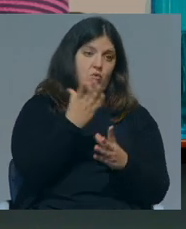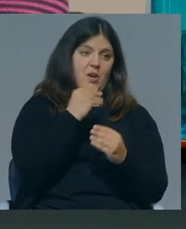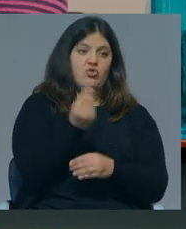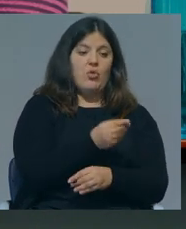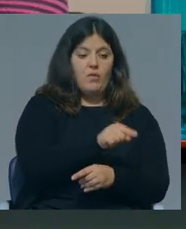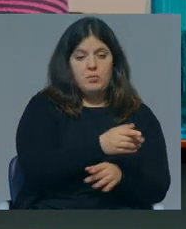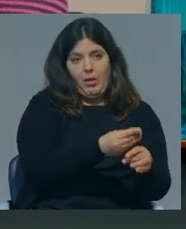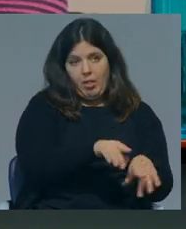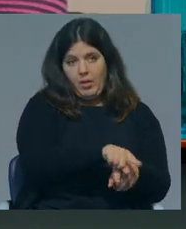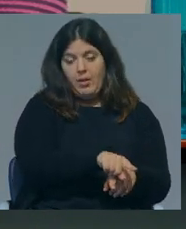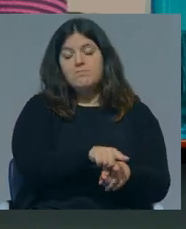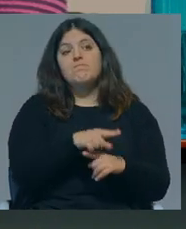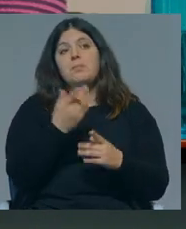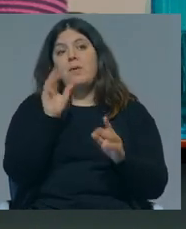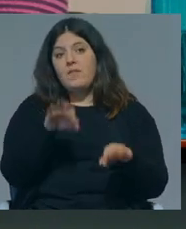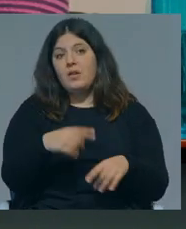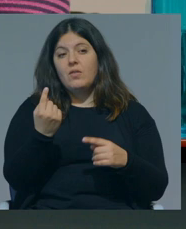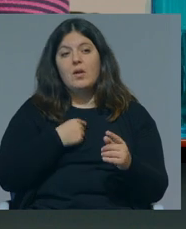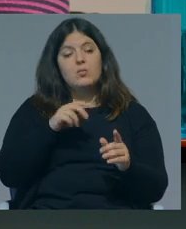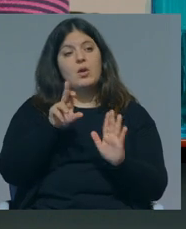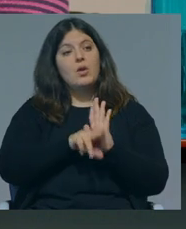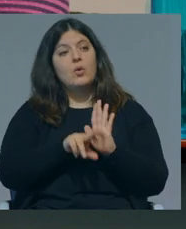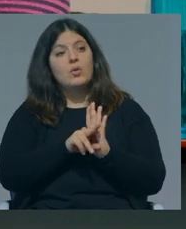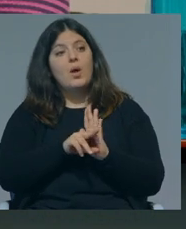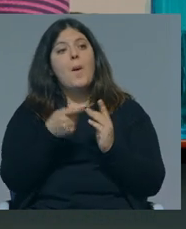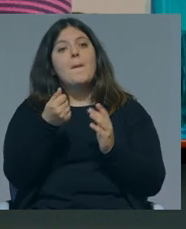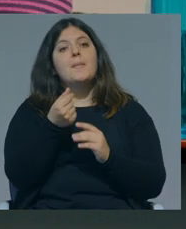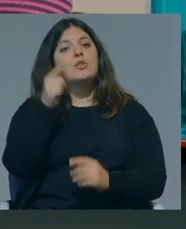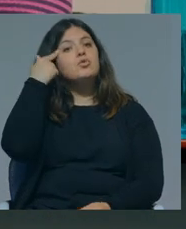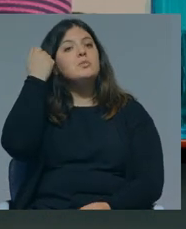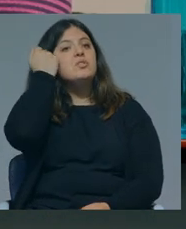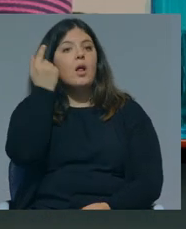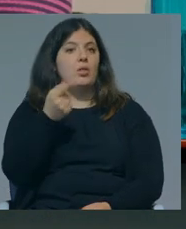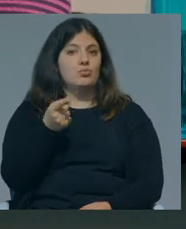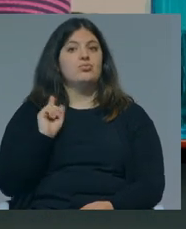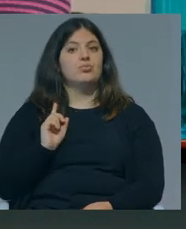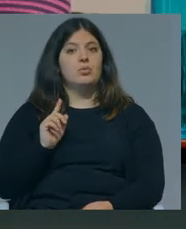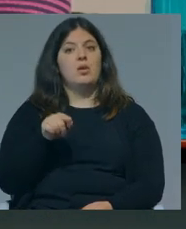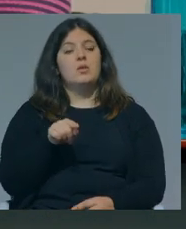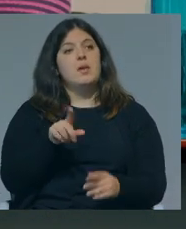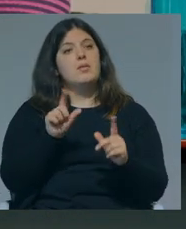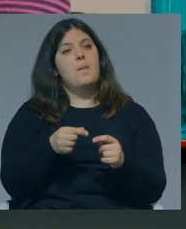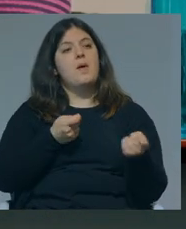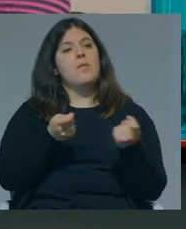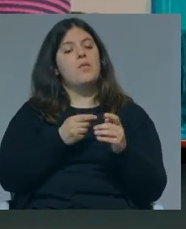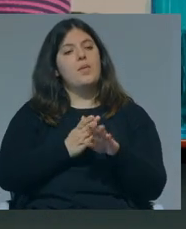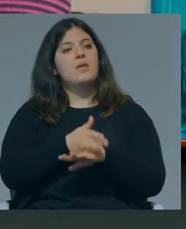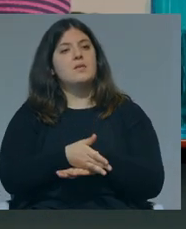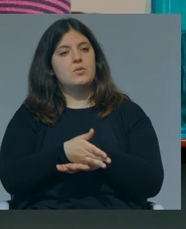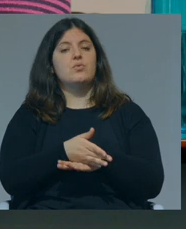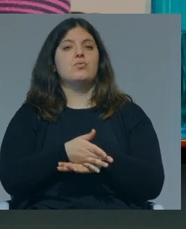mais uma coisa para terminar, se calhar devíamos era regular o preço dos mestrados, porque isso também é um grande mecanismo de acesso